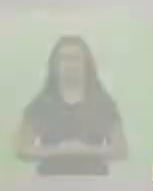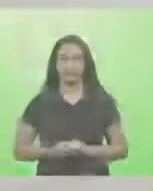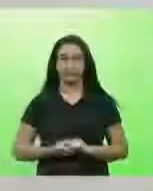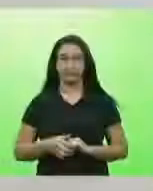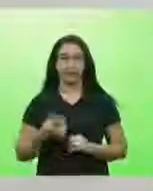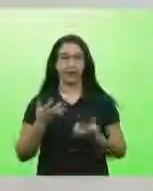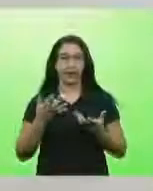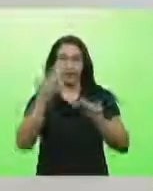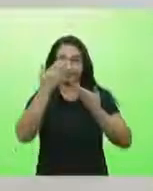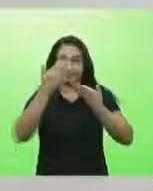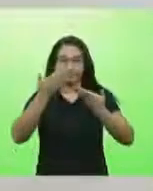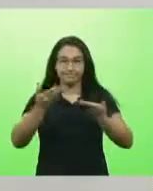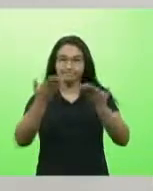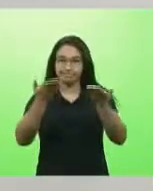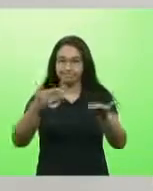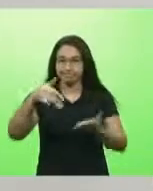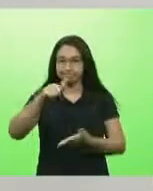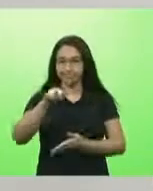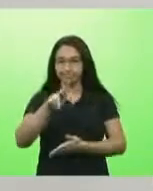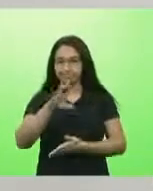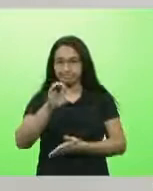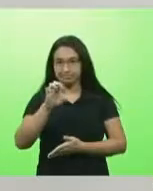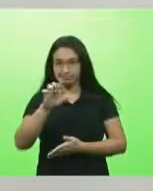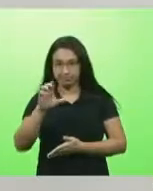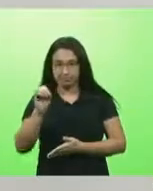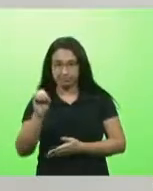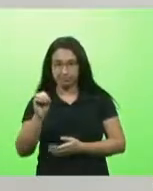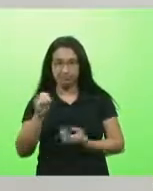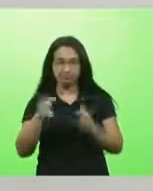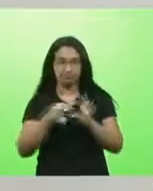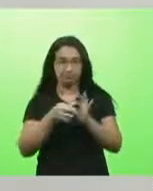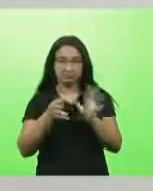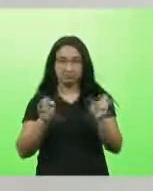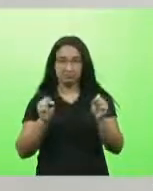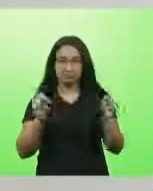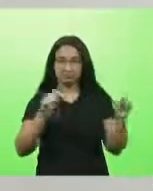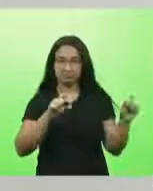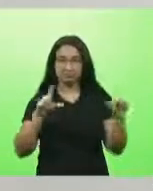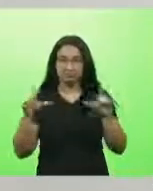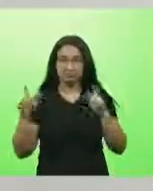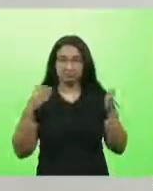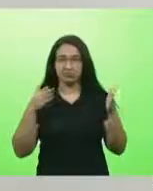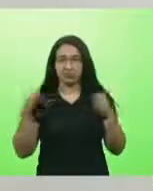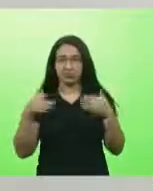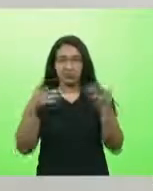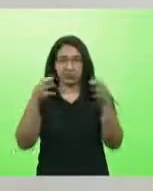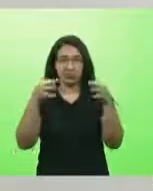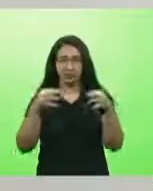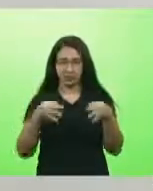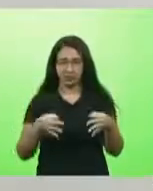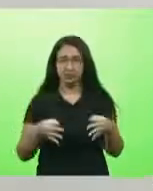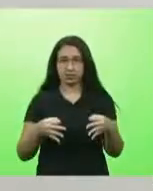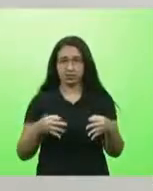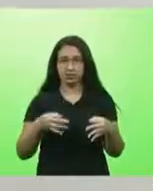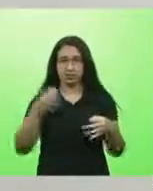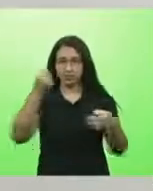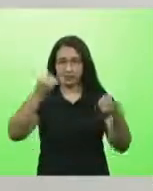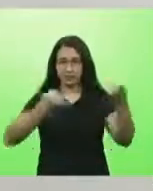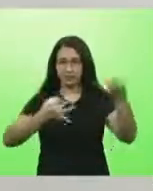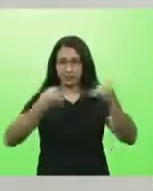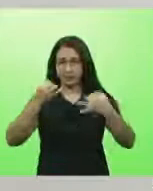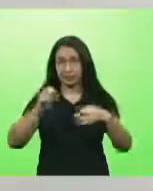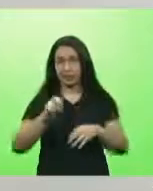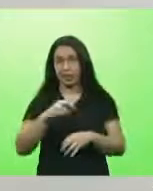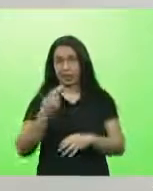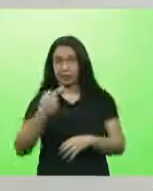quero agradecer ao Marcelo Petrelli que me permitiu que eu pudesse rodar isso daqui e exatamente essa fala dele. Ou nós